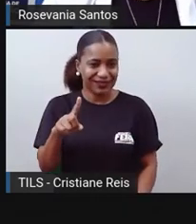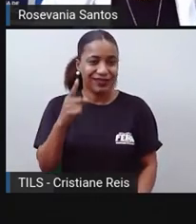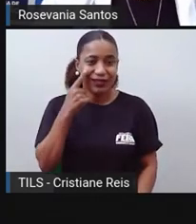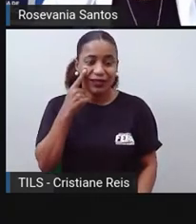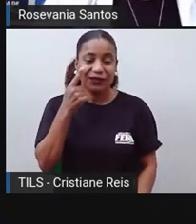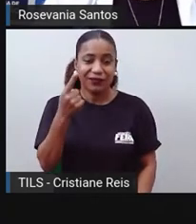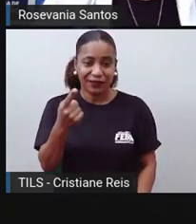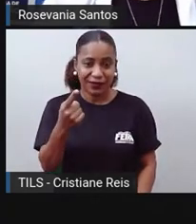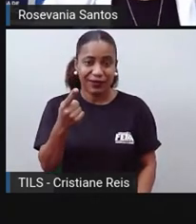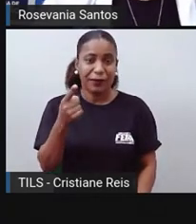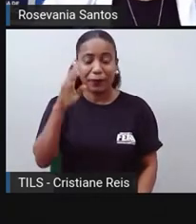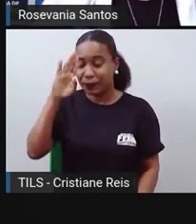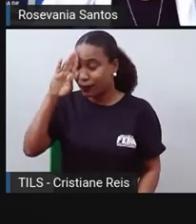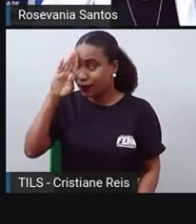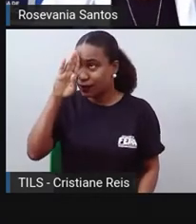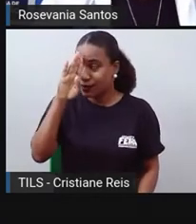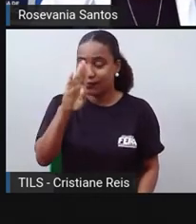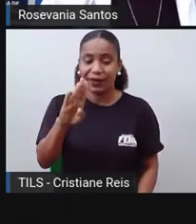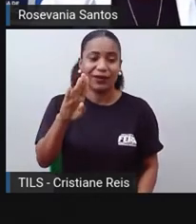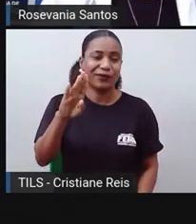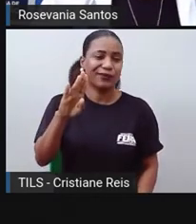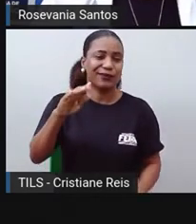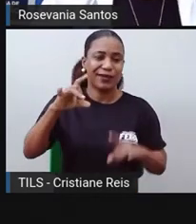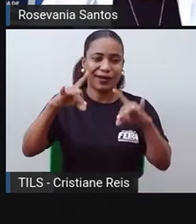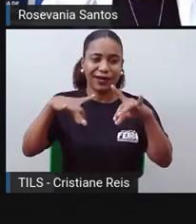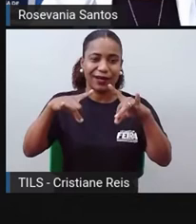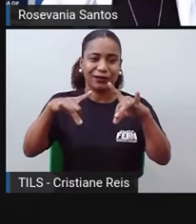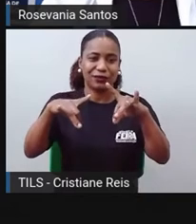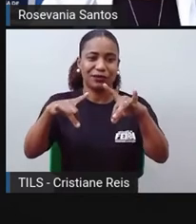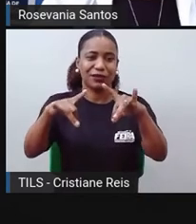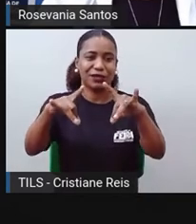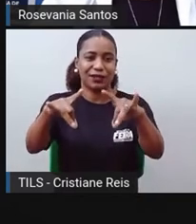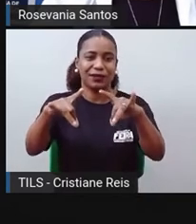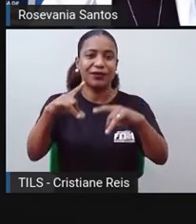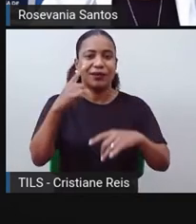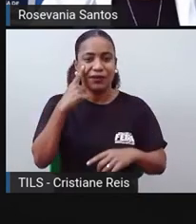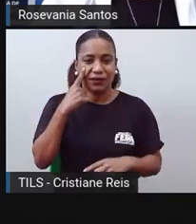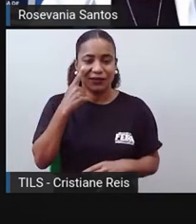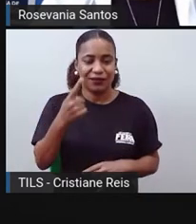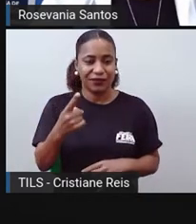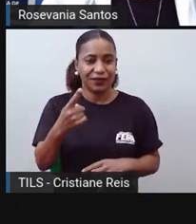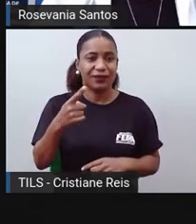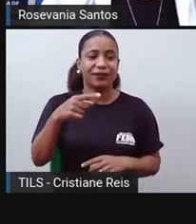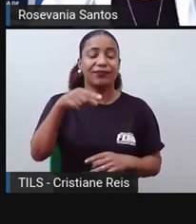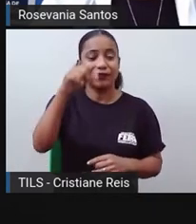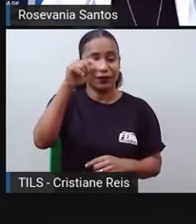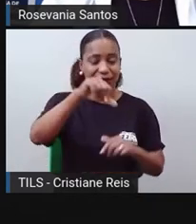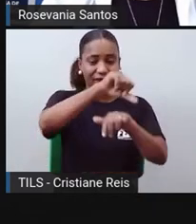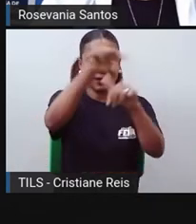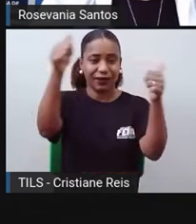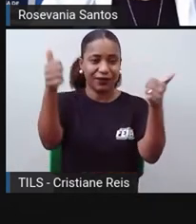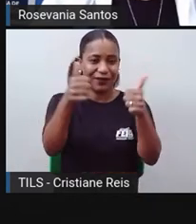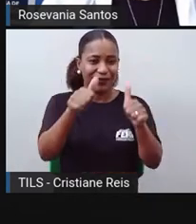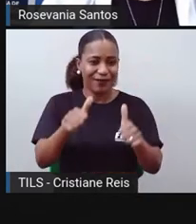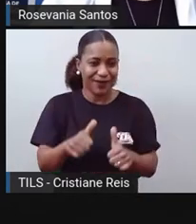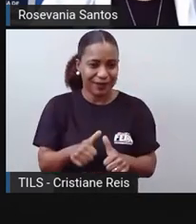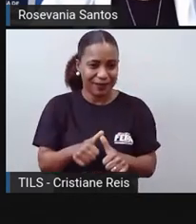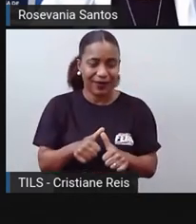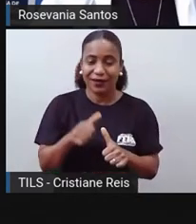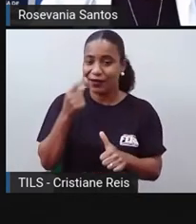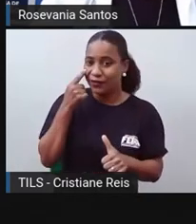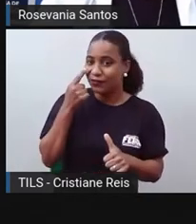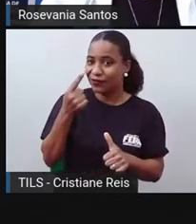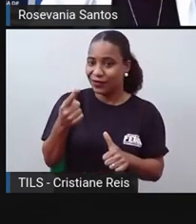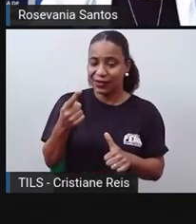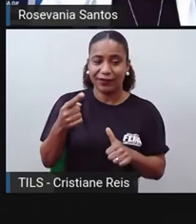principalmente a Austrália. Então, eu tenho aqui, mais uma vez, um mapa altimétrico que leva em consideração a partir da altura do mar.